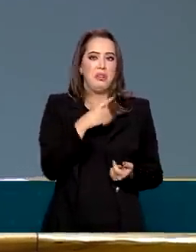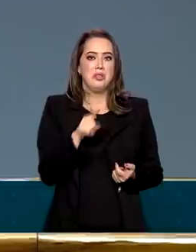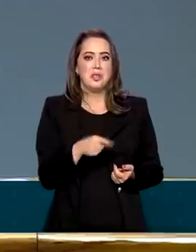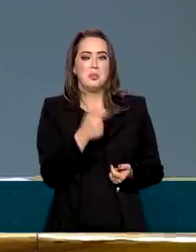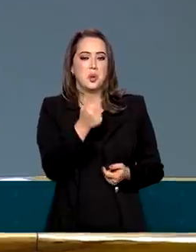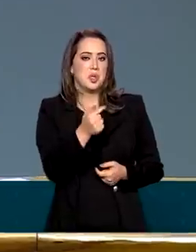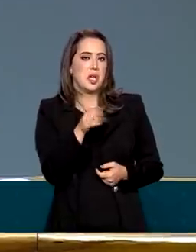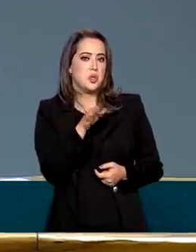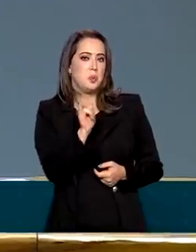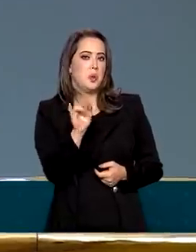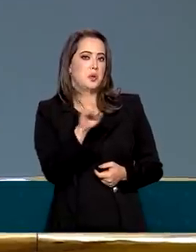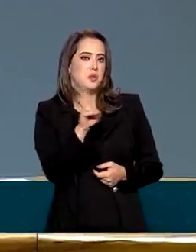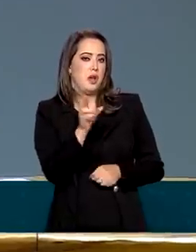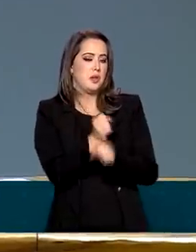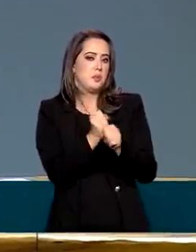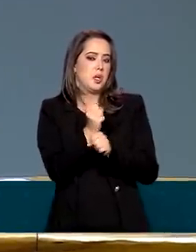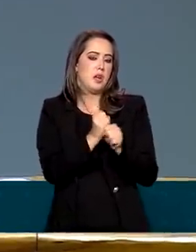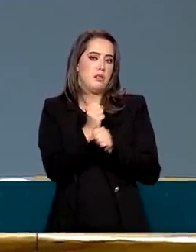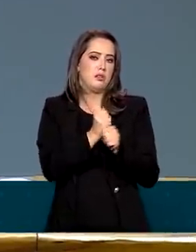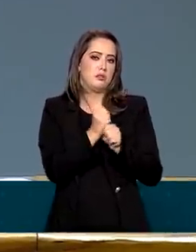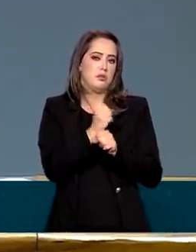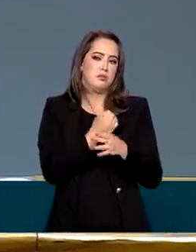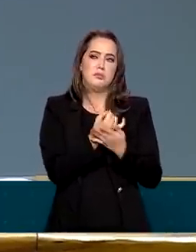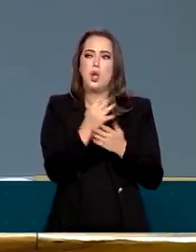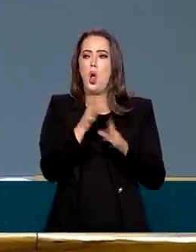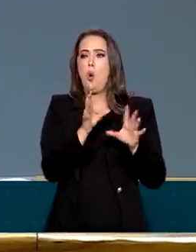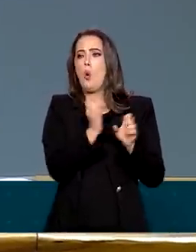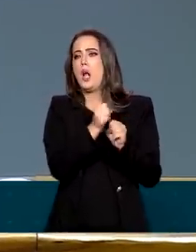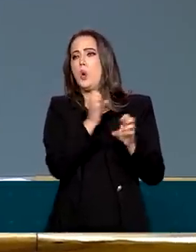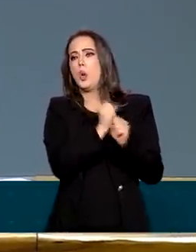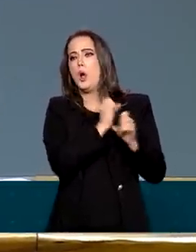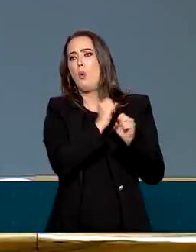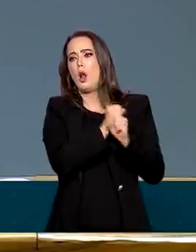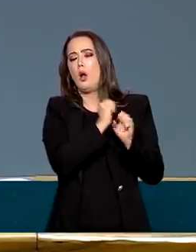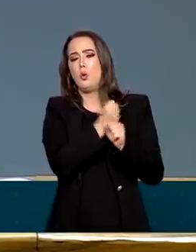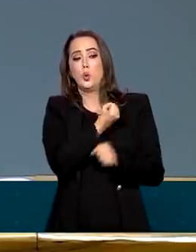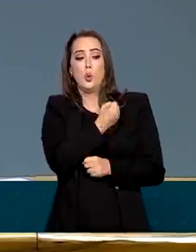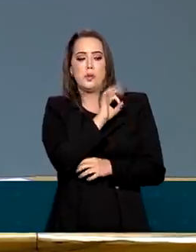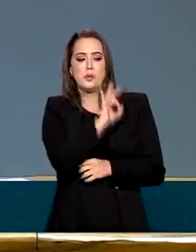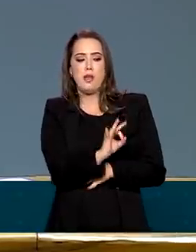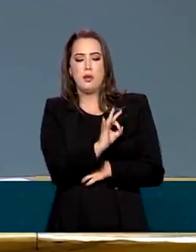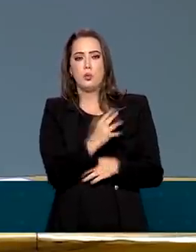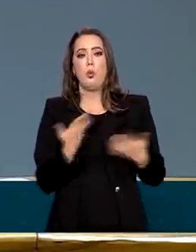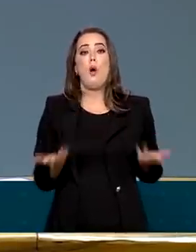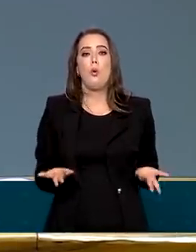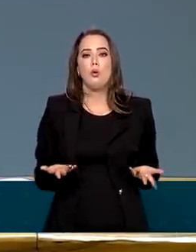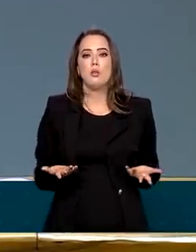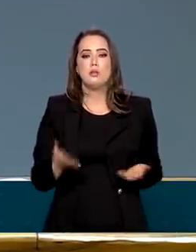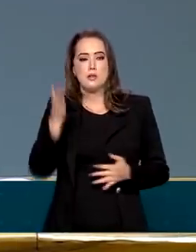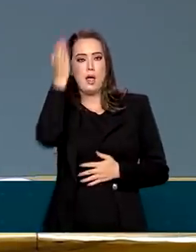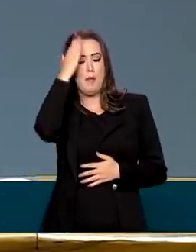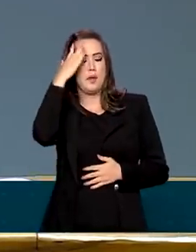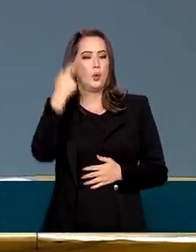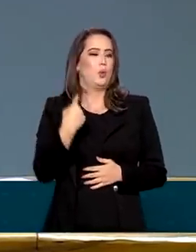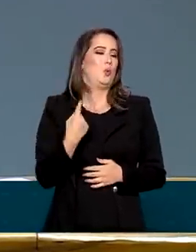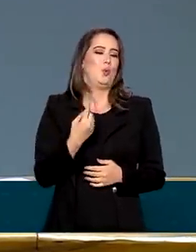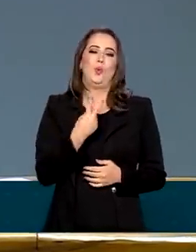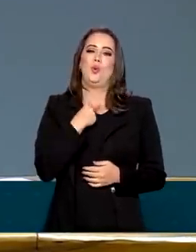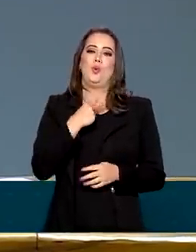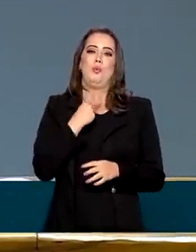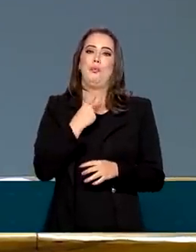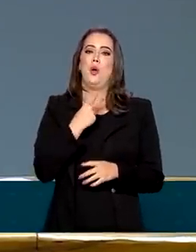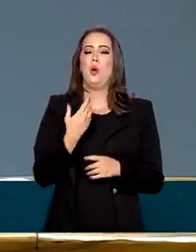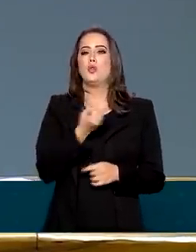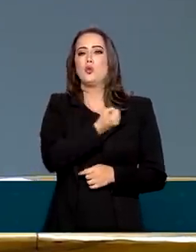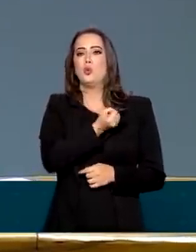por ano, são 700 e tantos mil caminhoneiros e tal, fizeram a conta, cravaram o número e acabou, tem que cravar esse número. Isso não pode ficar solto, isso não pode ficar,